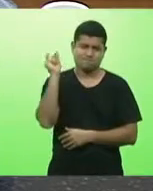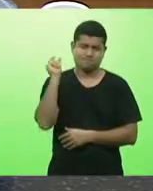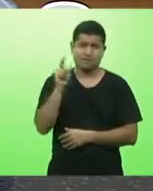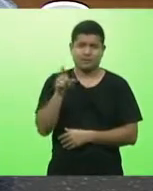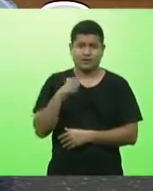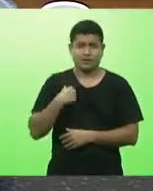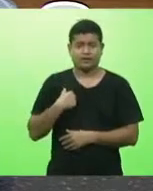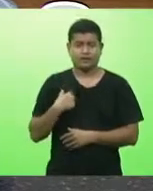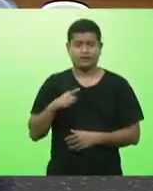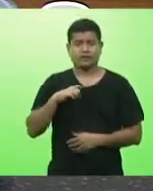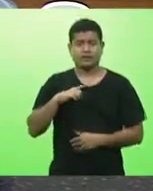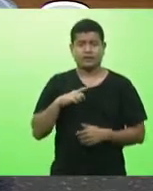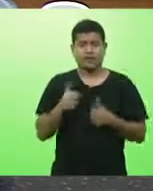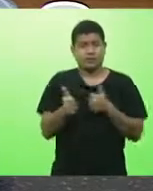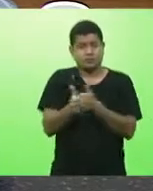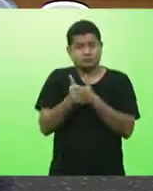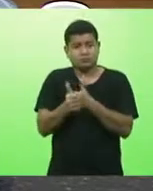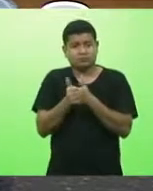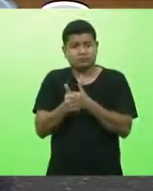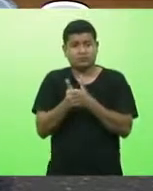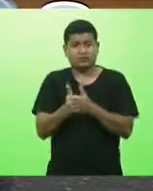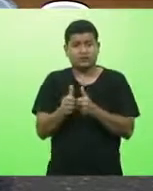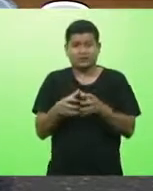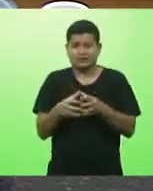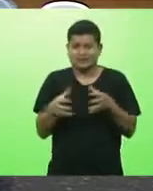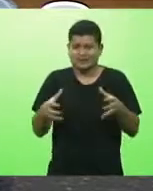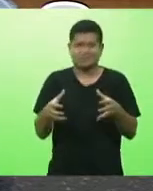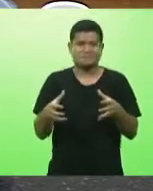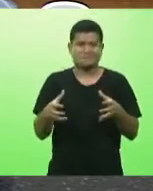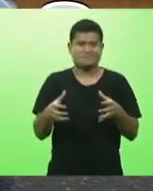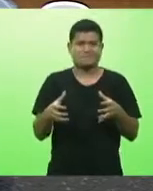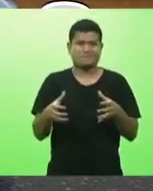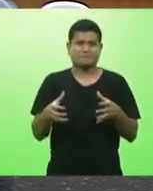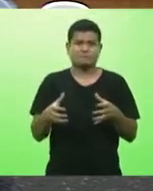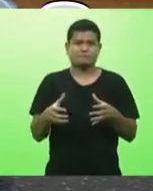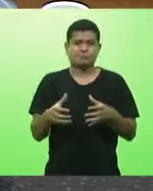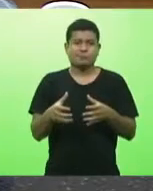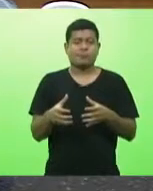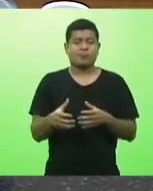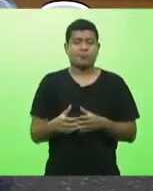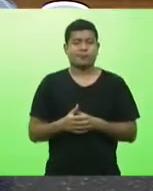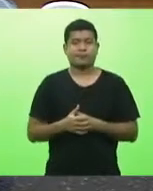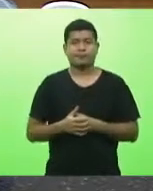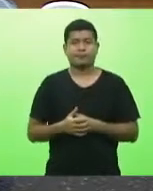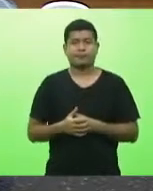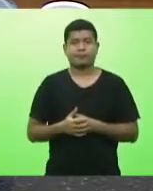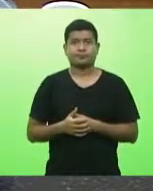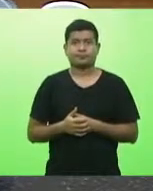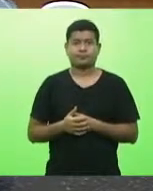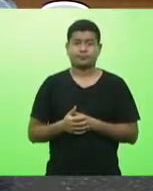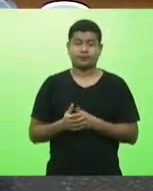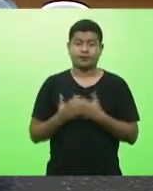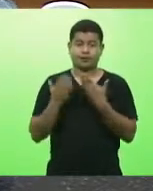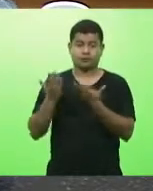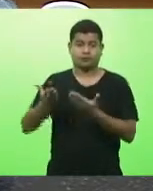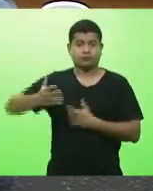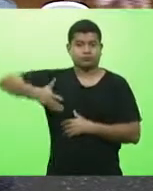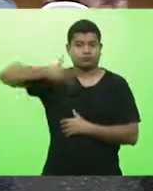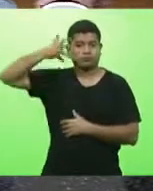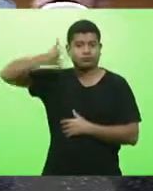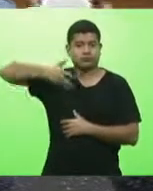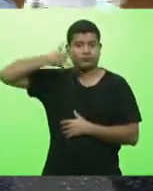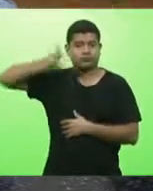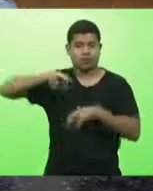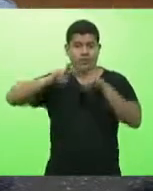uma proximidade muito grande ele o seu discurso era o pacto